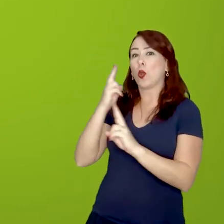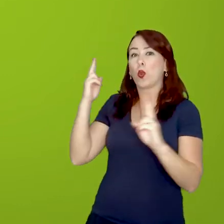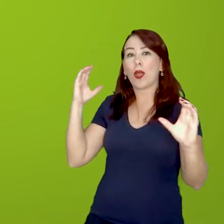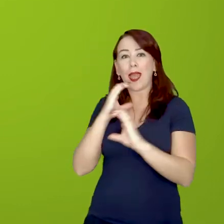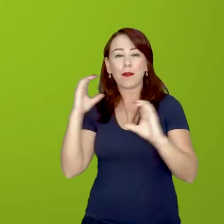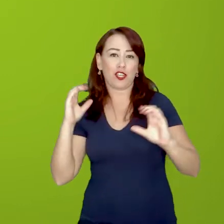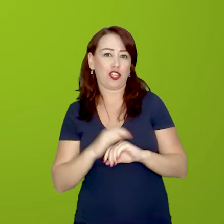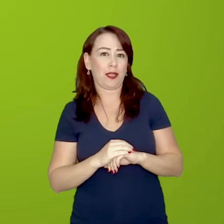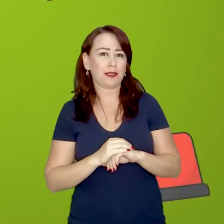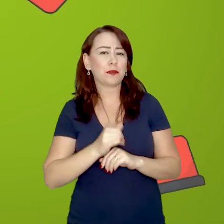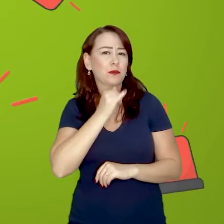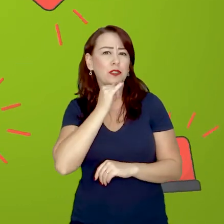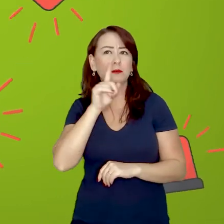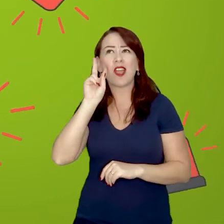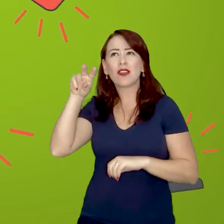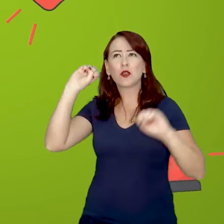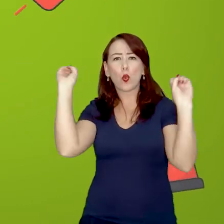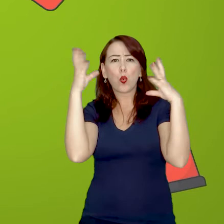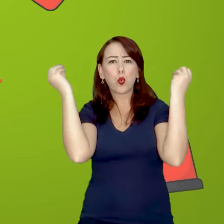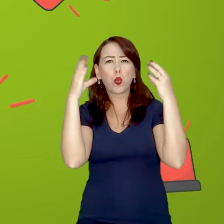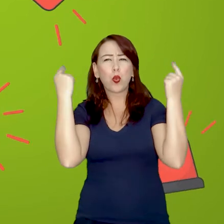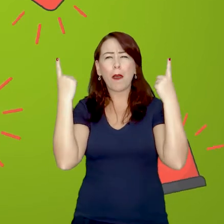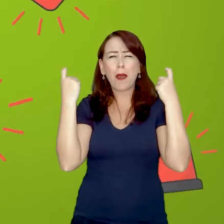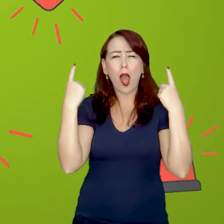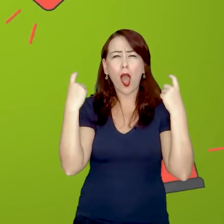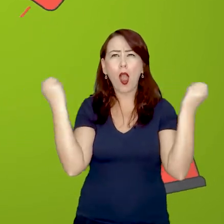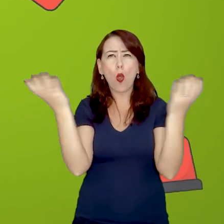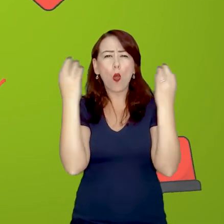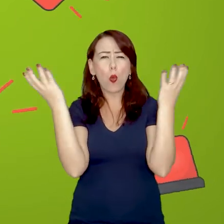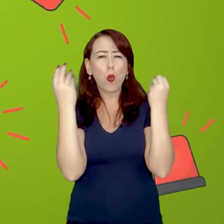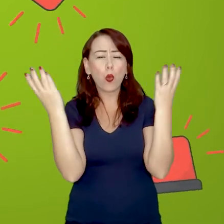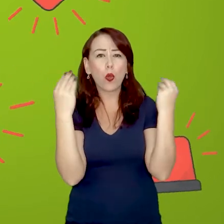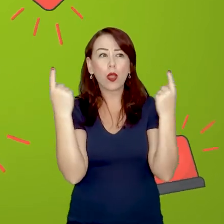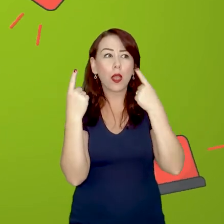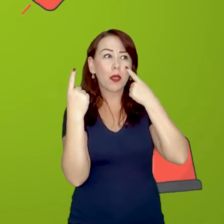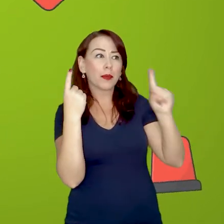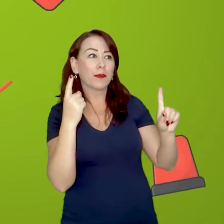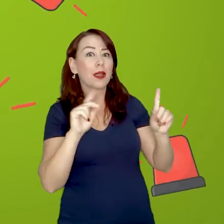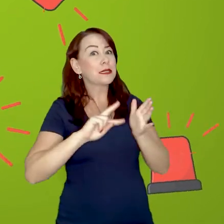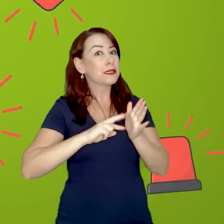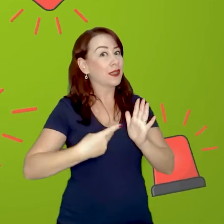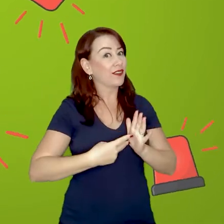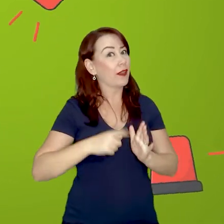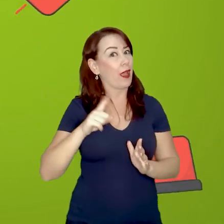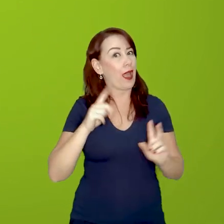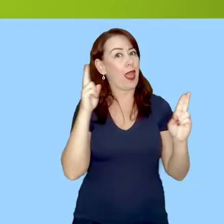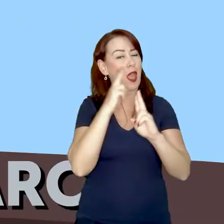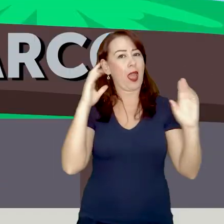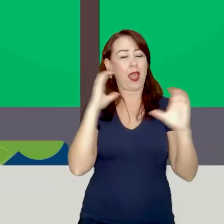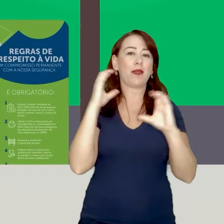Atenção! Se você escutar o som de um apito ou um alarme, isso indica alguma situação de emergência.